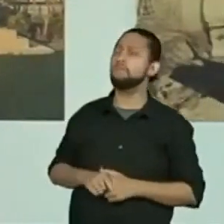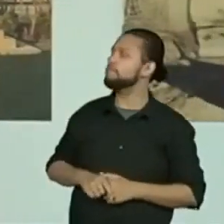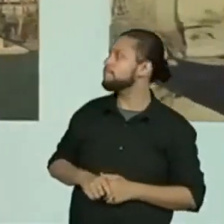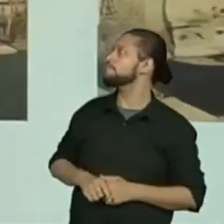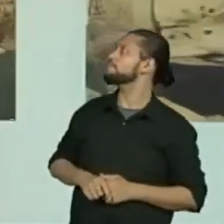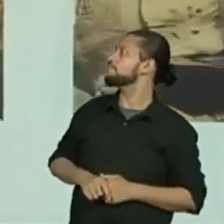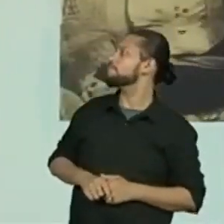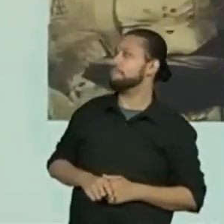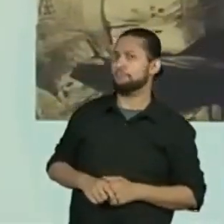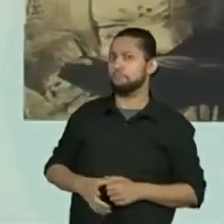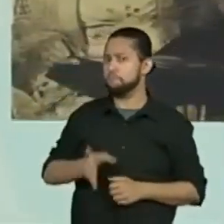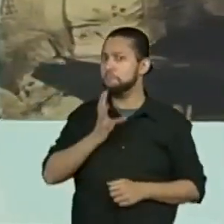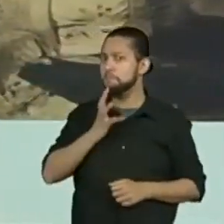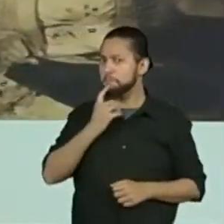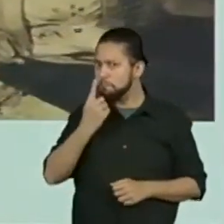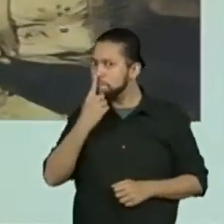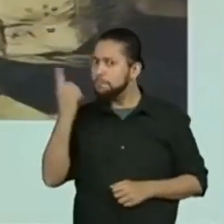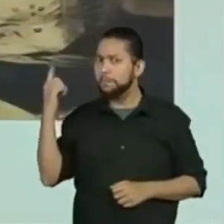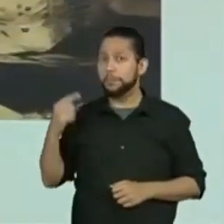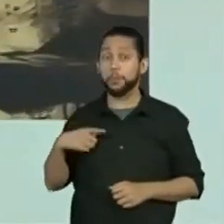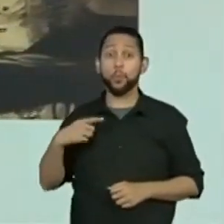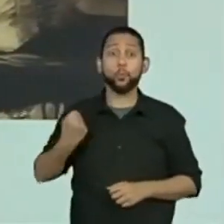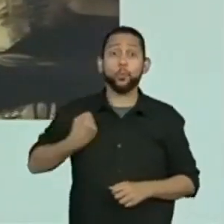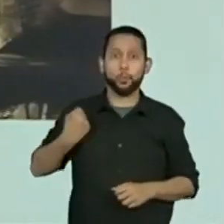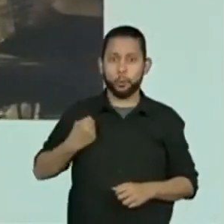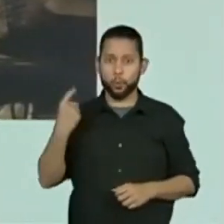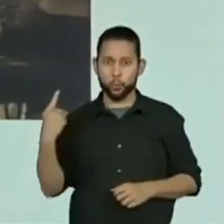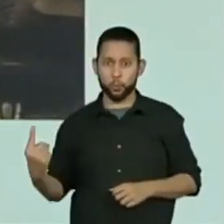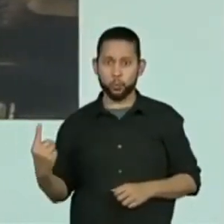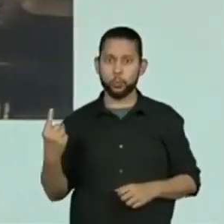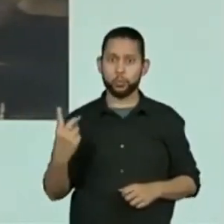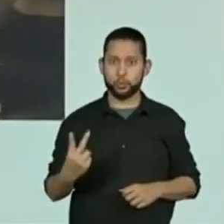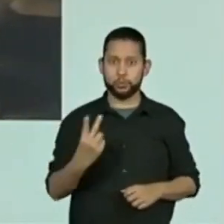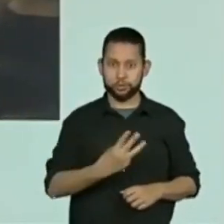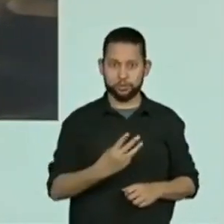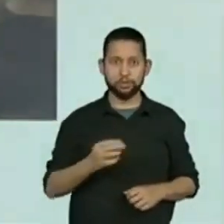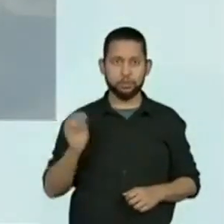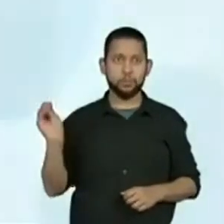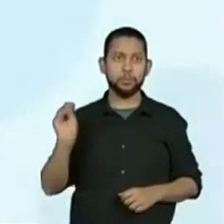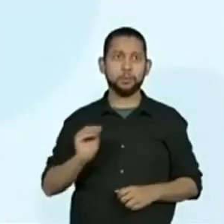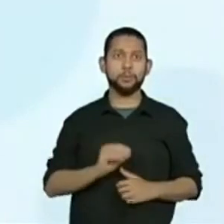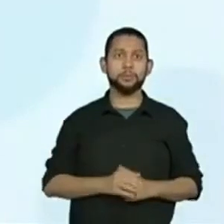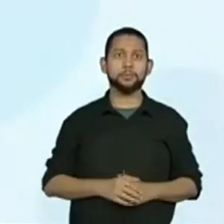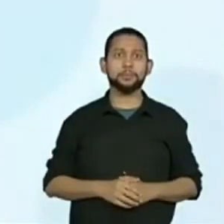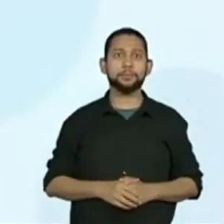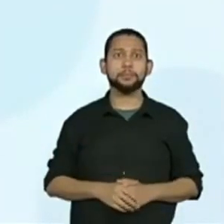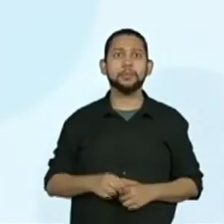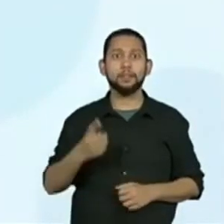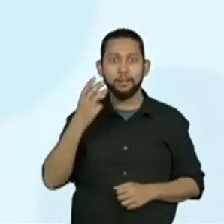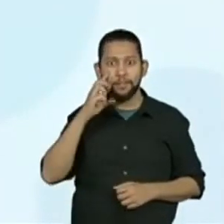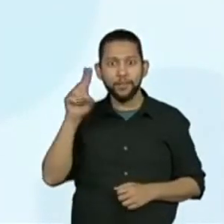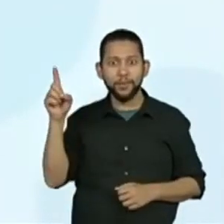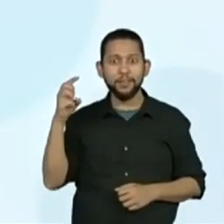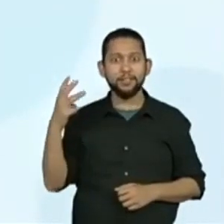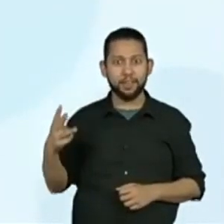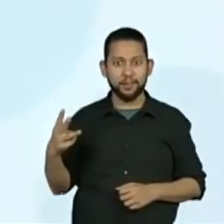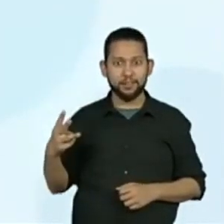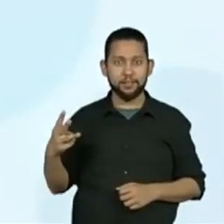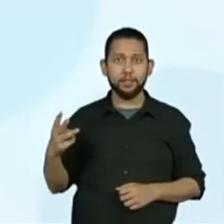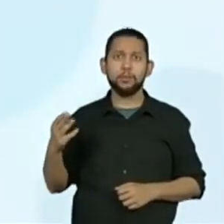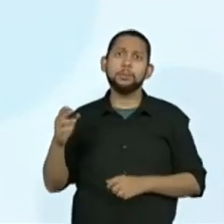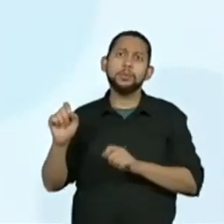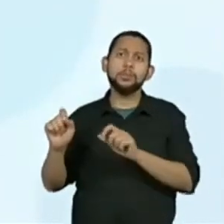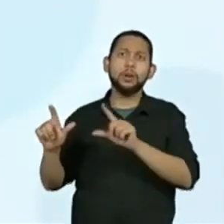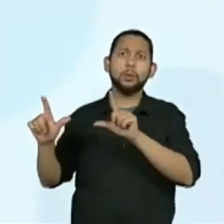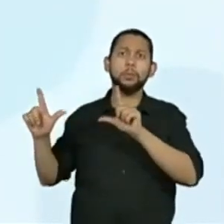Algum deles? Ó, vou colocar números aqui, ó. Um, dois. Gente, aqui três. Quando for no detalhe, eu vou pedir para